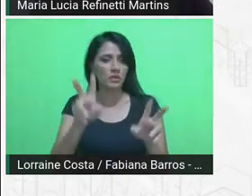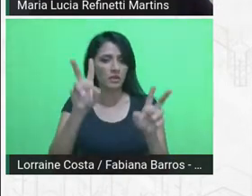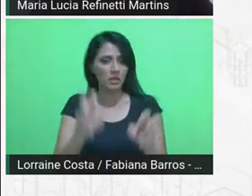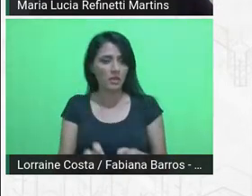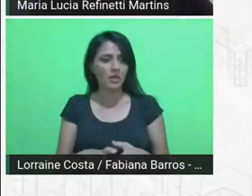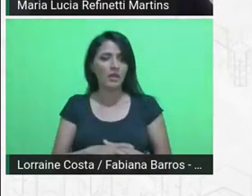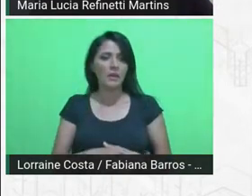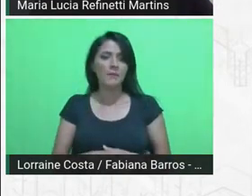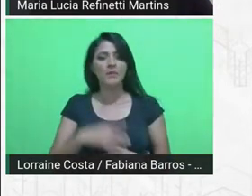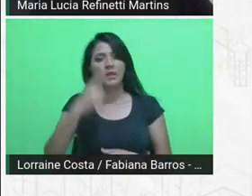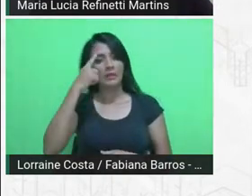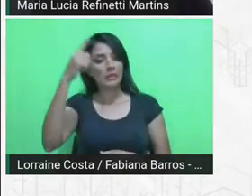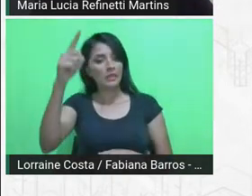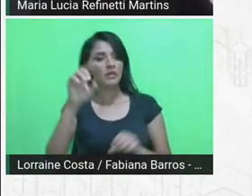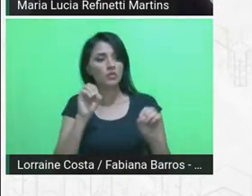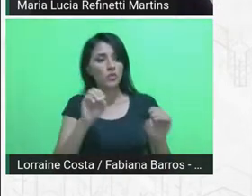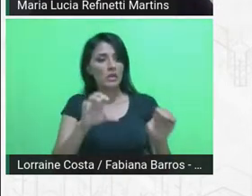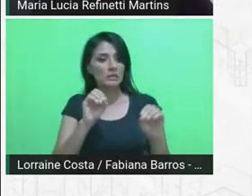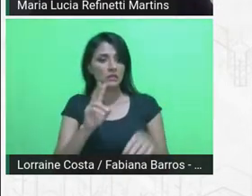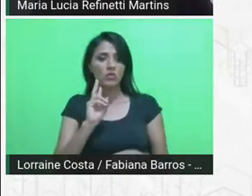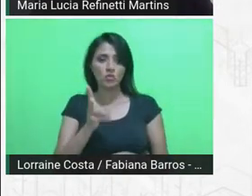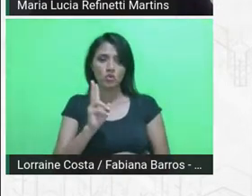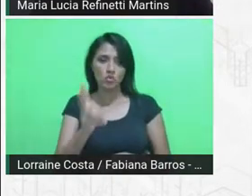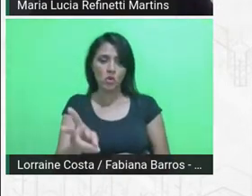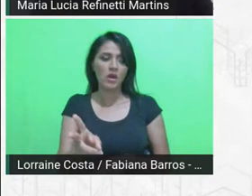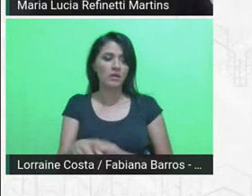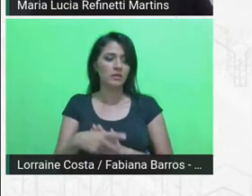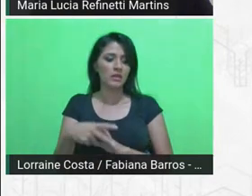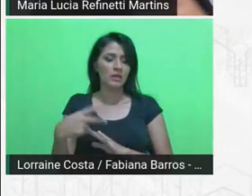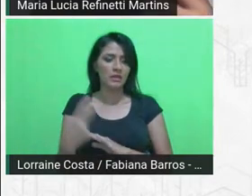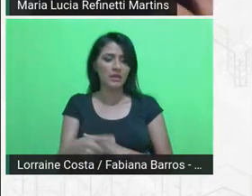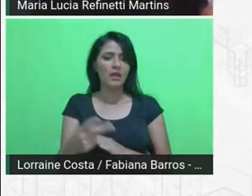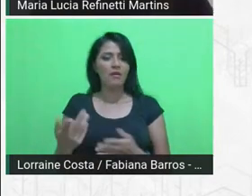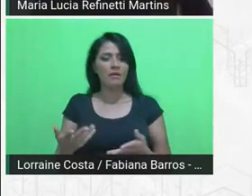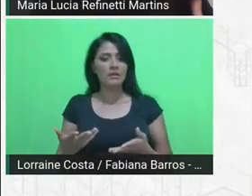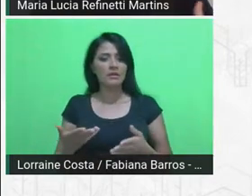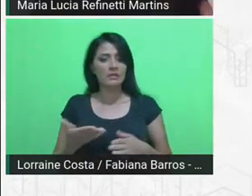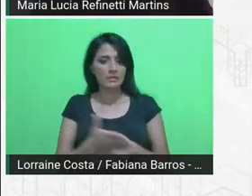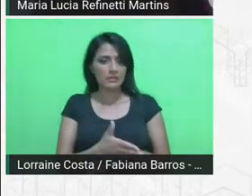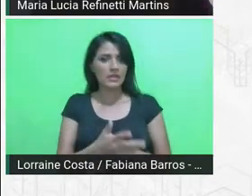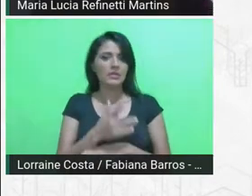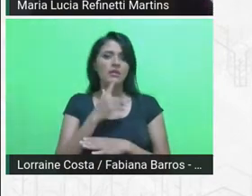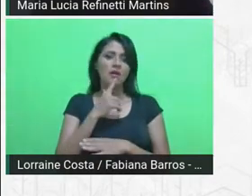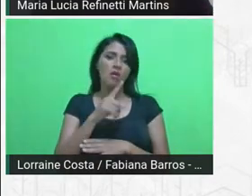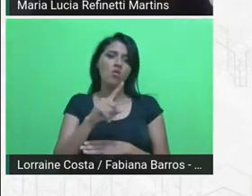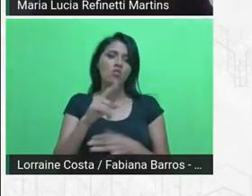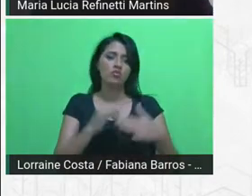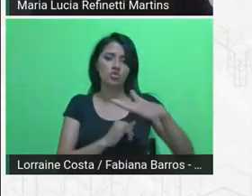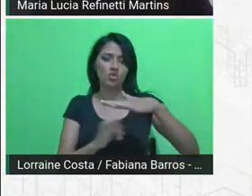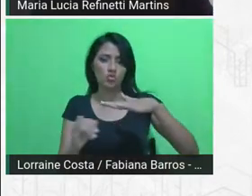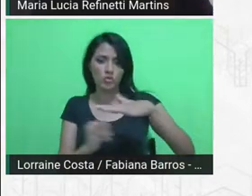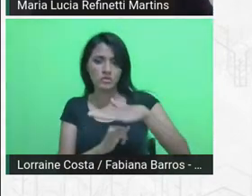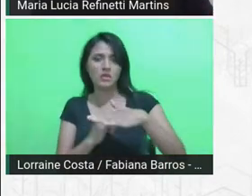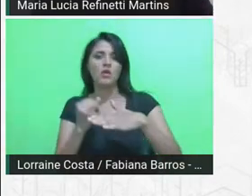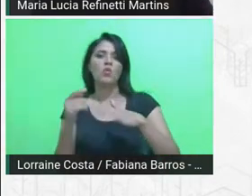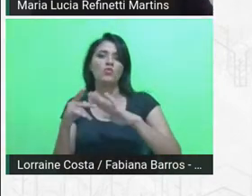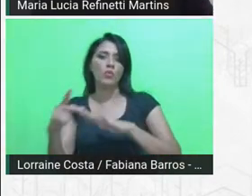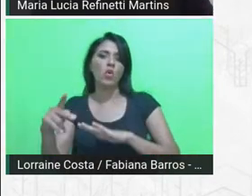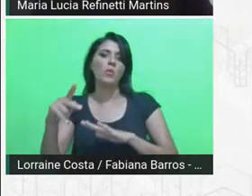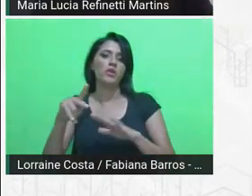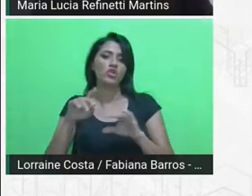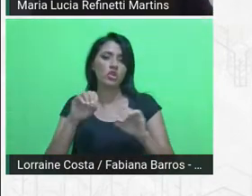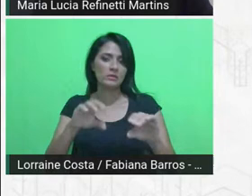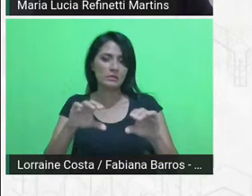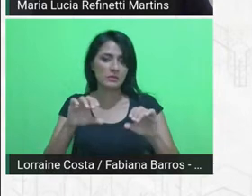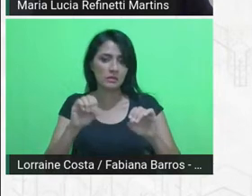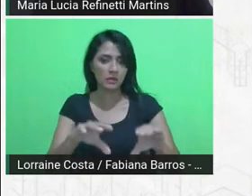educação continuada e da inserção nas instituições de ensino, e